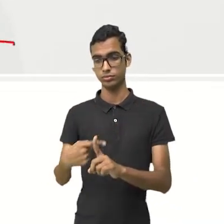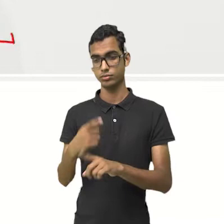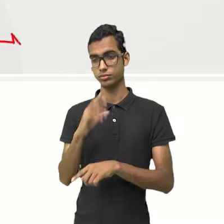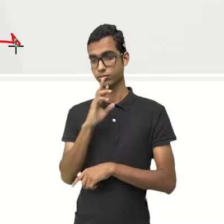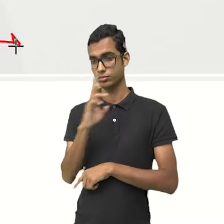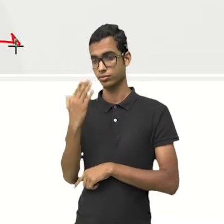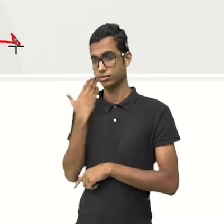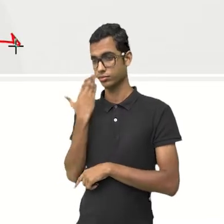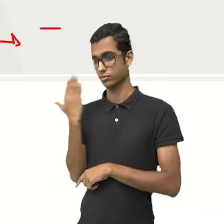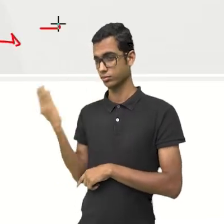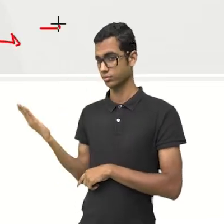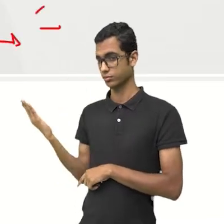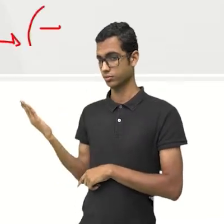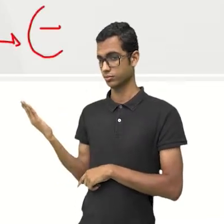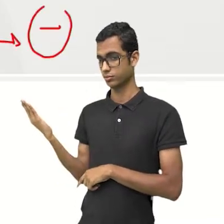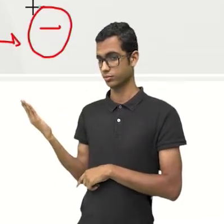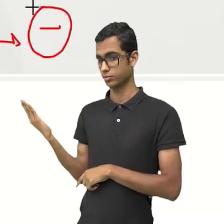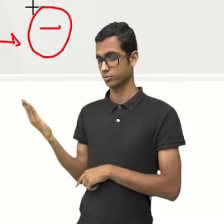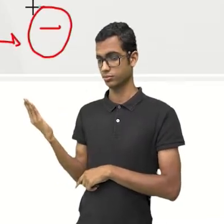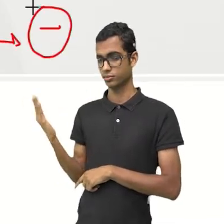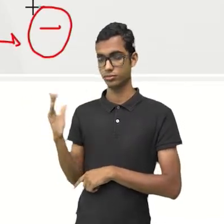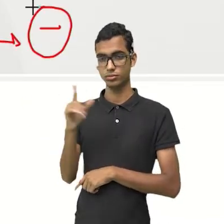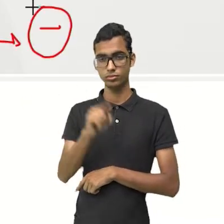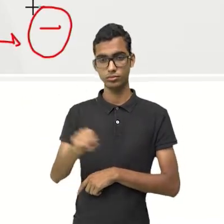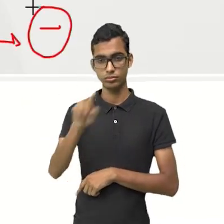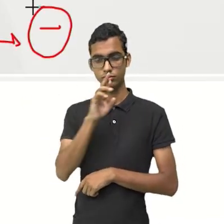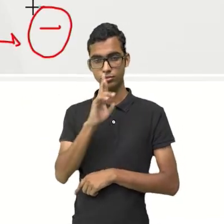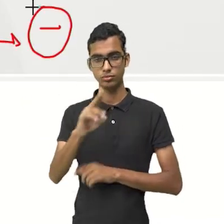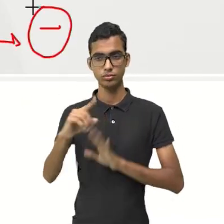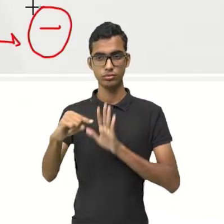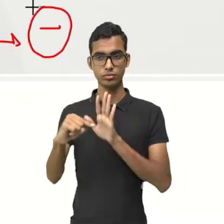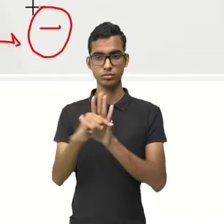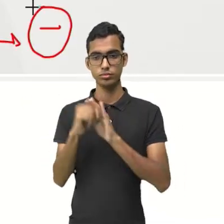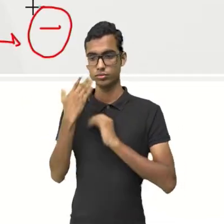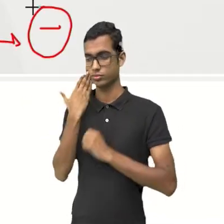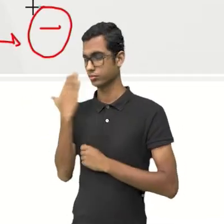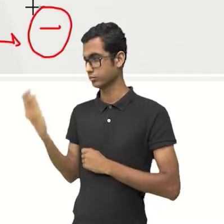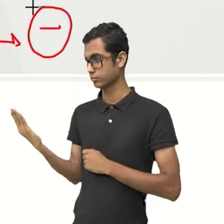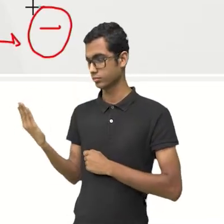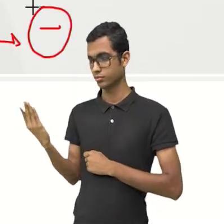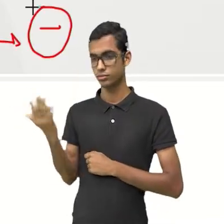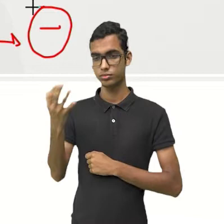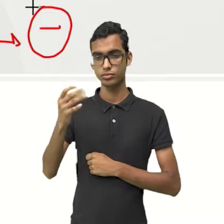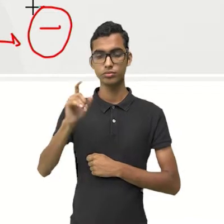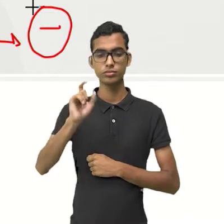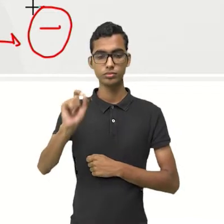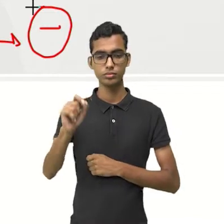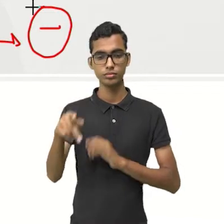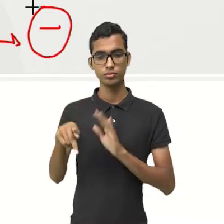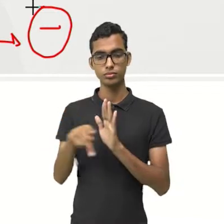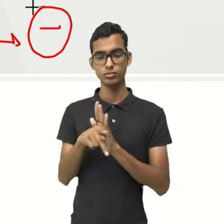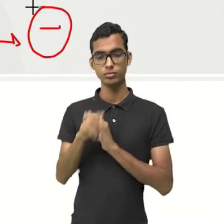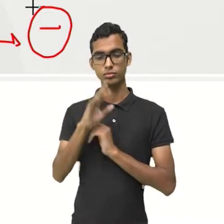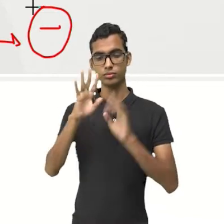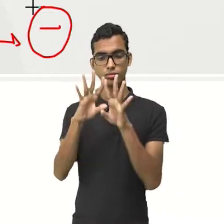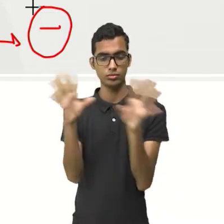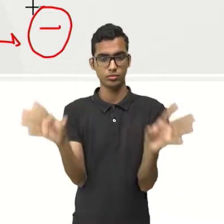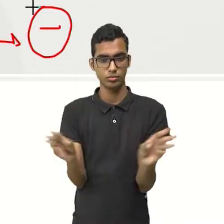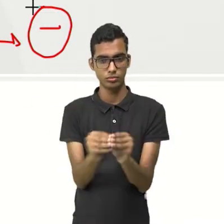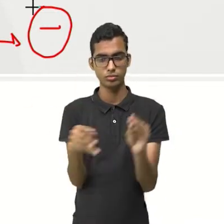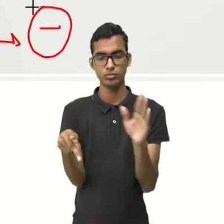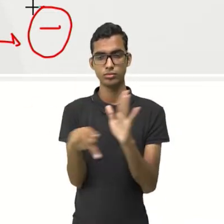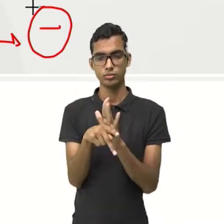O resultado será negativo. Essa é exatamente o resumo